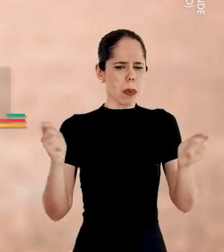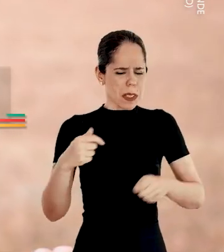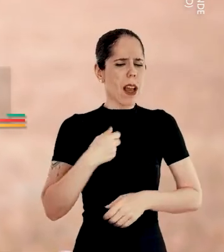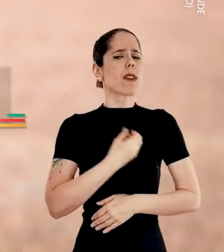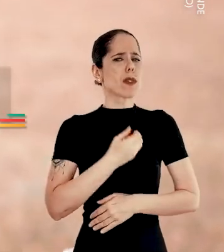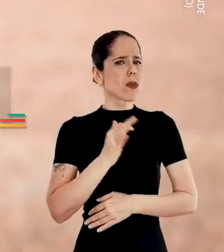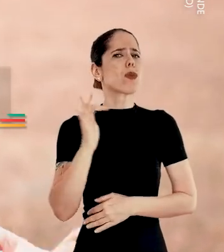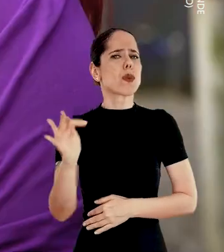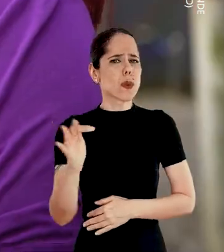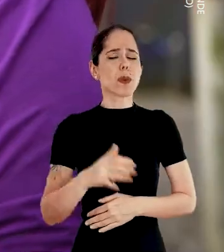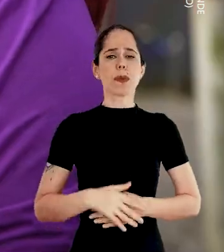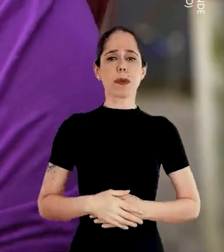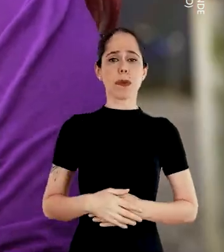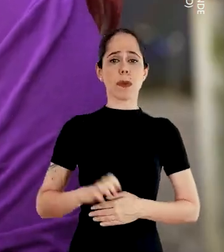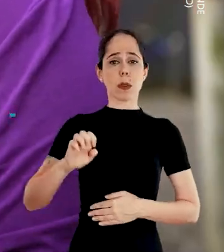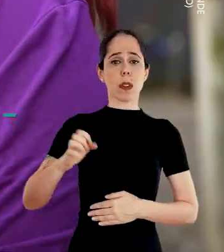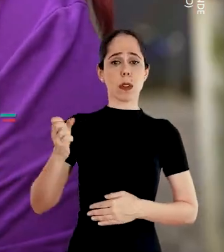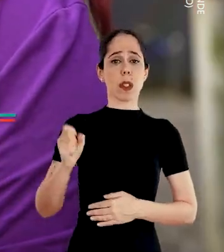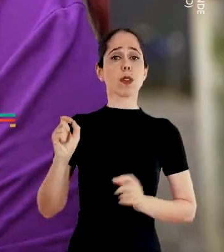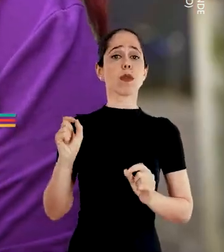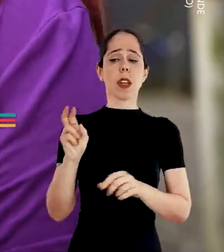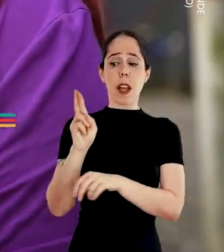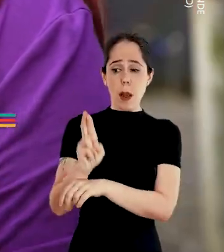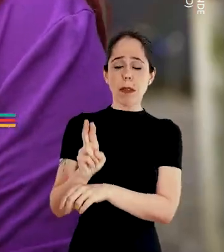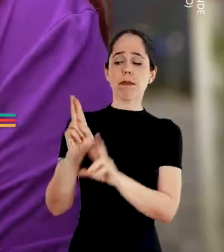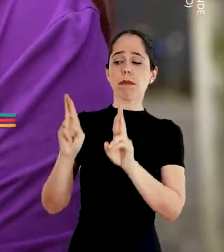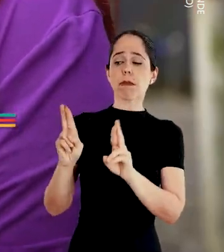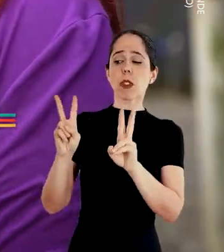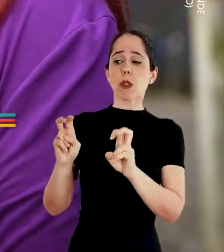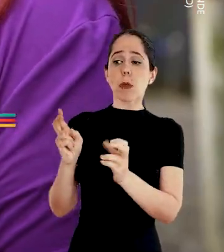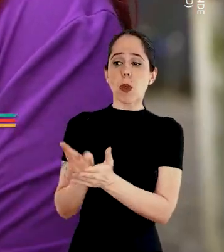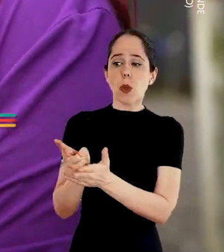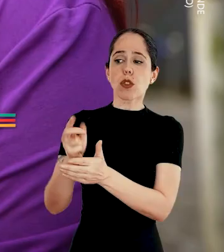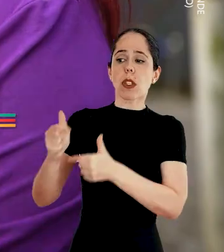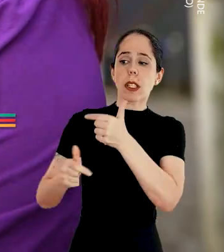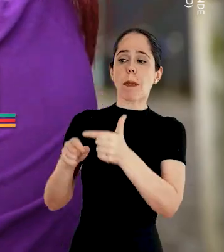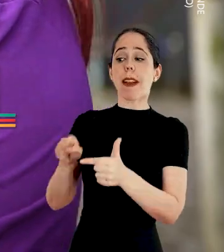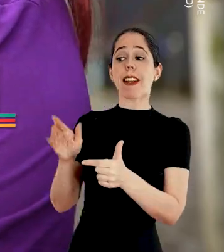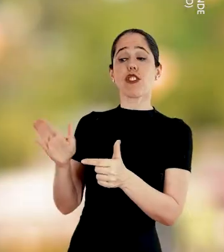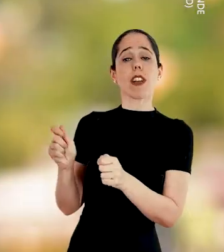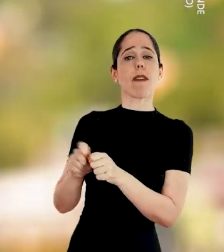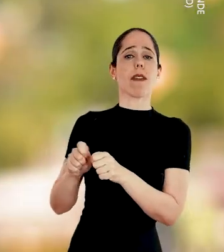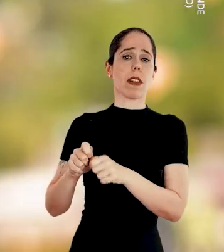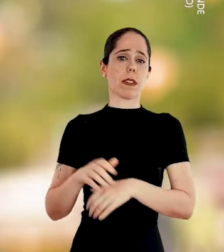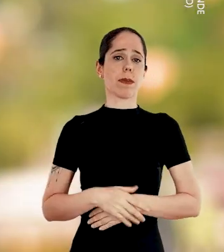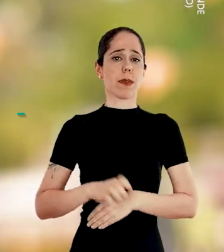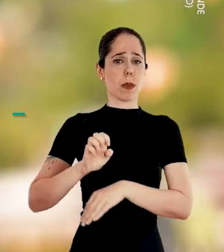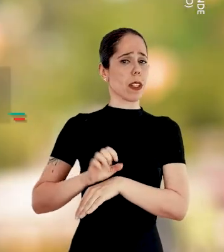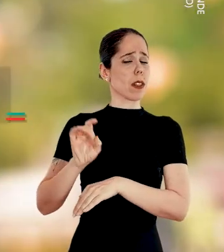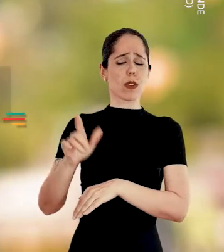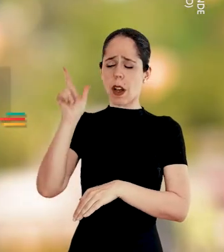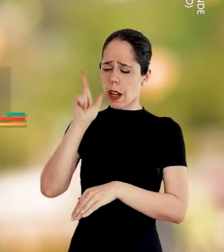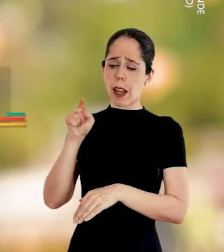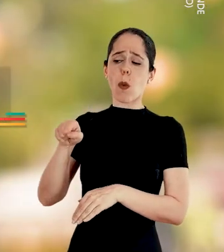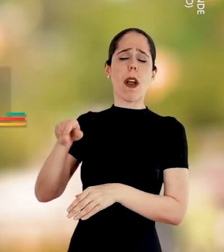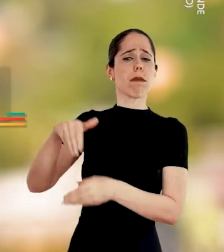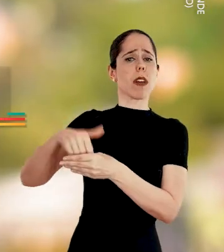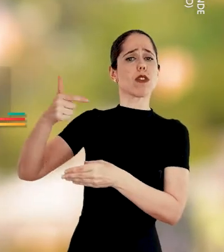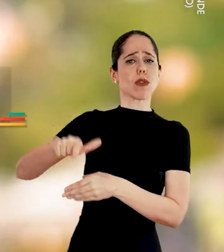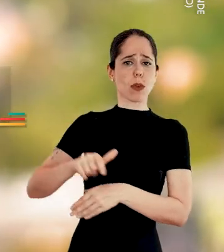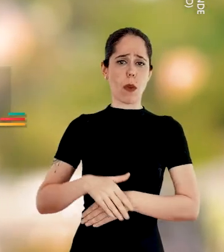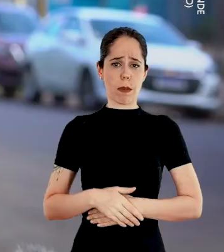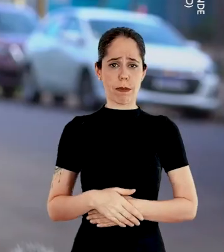posso ficar no futuro? O Eduardo nos representa uma esperança de uma continuidade, de um trabalho que ele já fez. O Estado só tem a ganhar com a